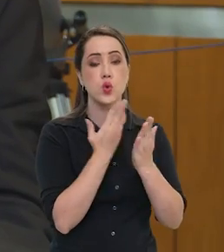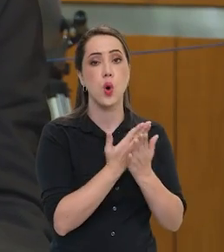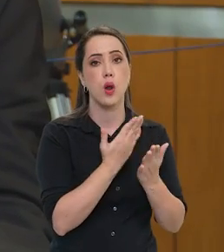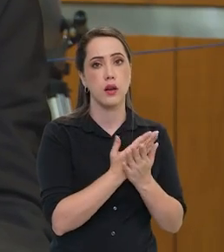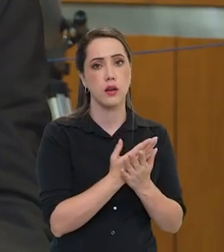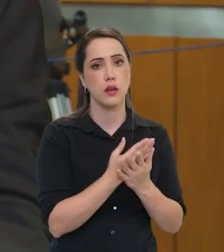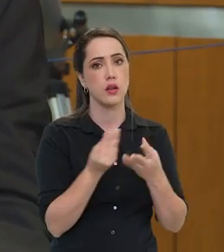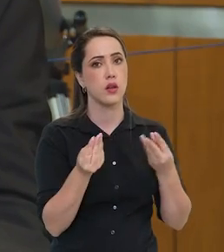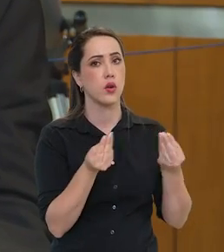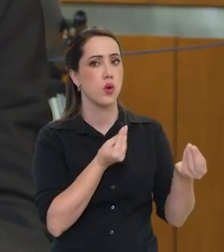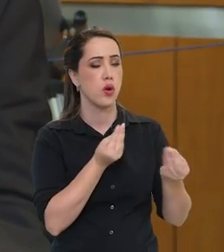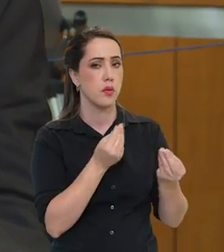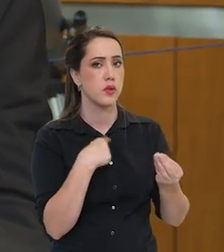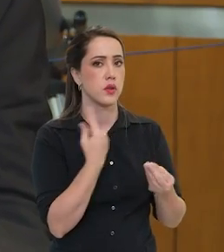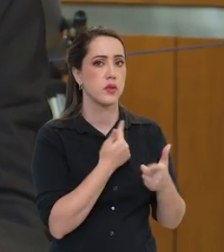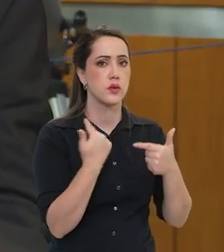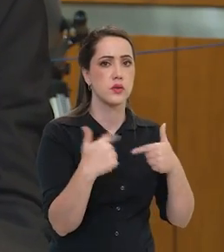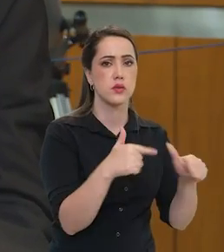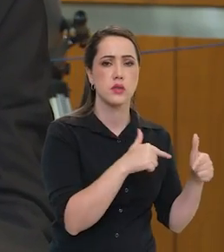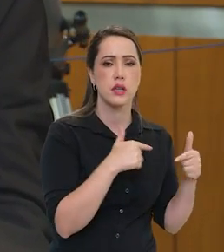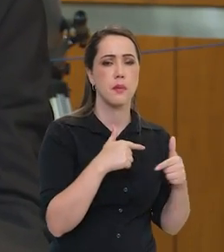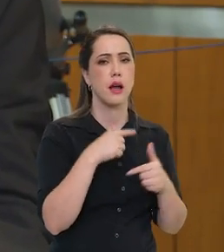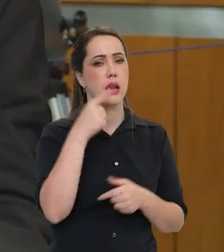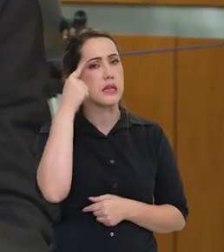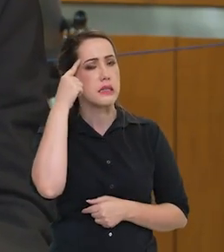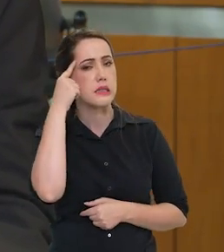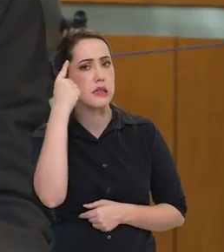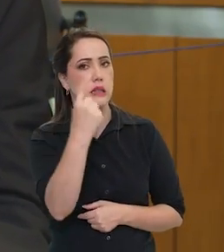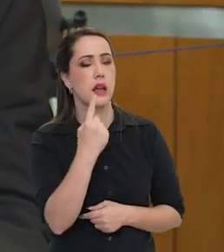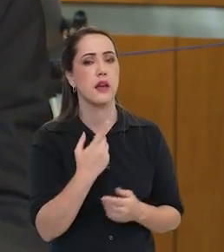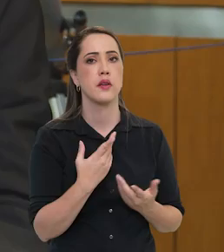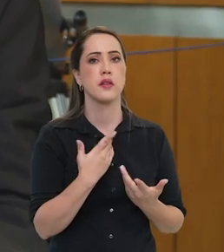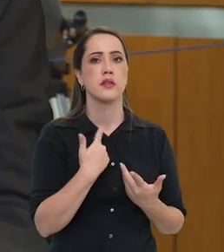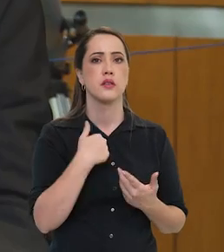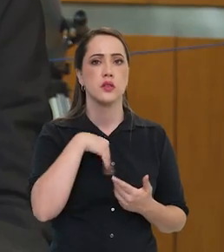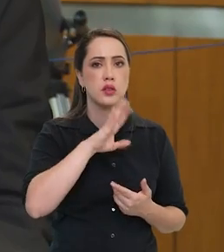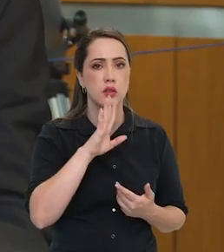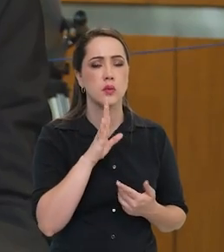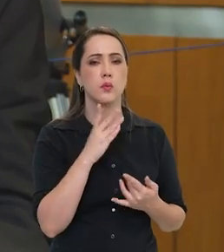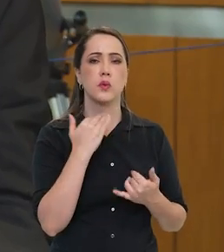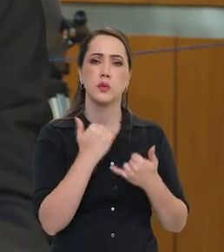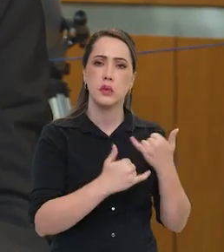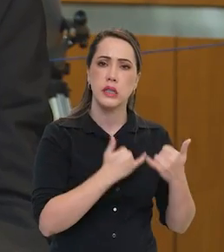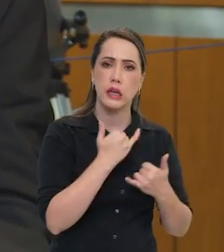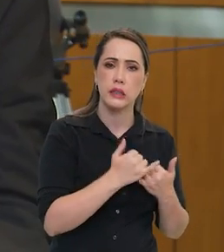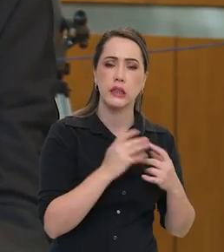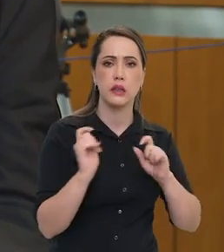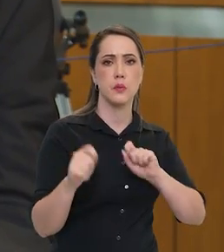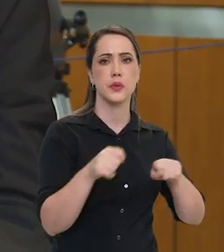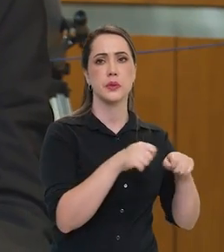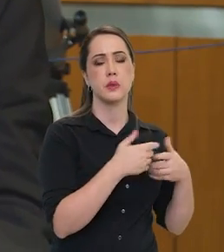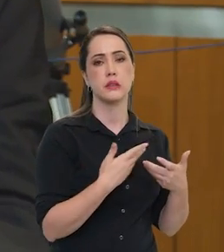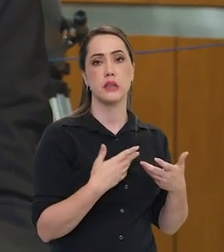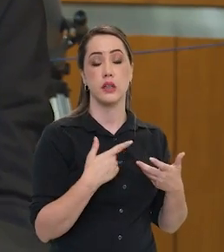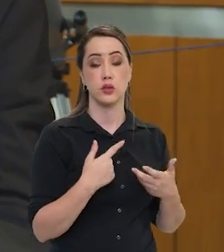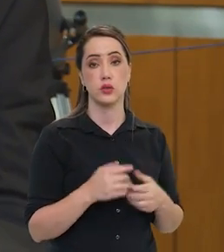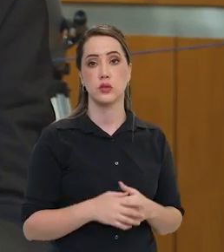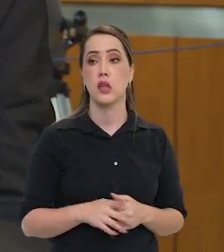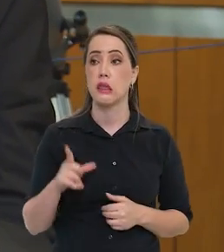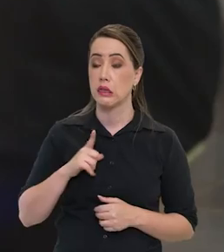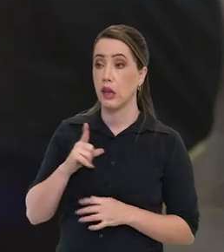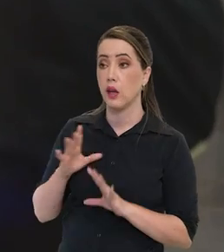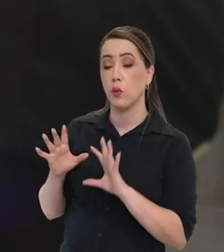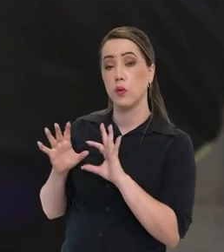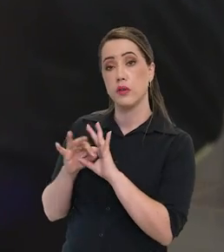as atividades espaciais, as ideias de atividades espaciais, muito lúdico e muito mão na massa, se você me permite.